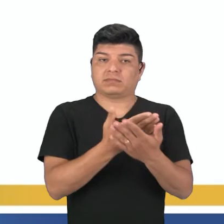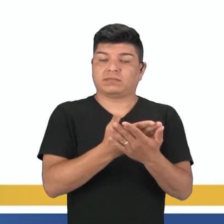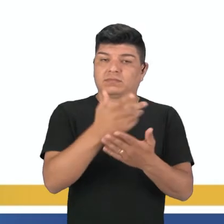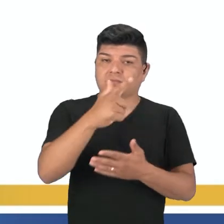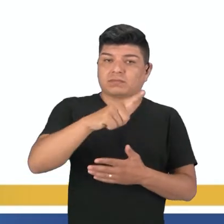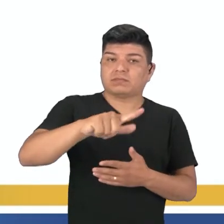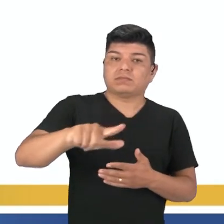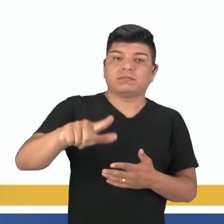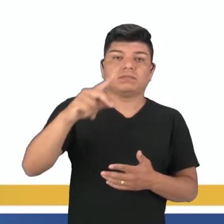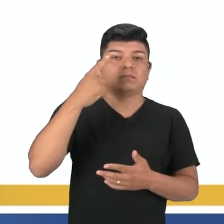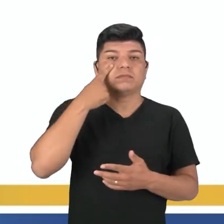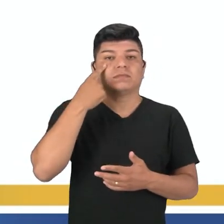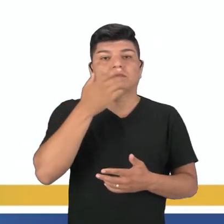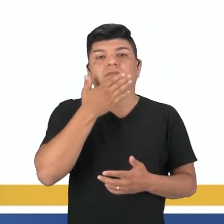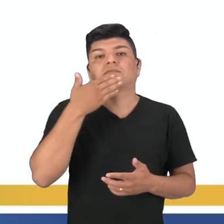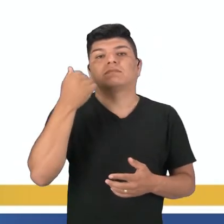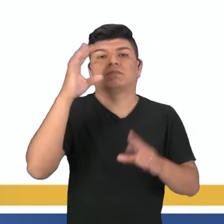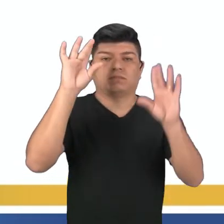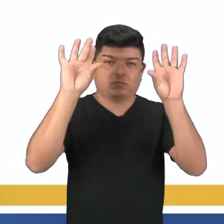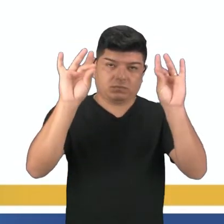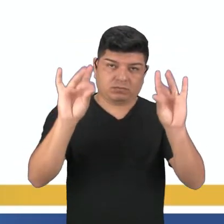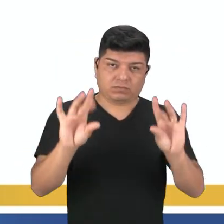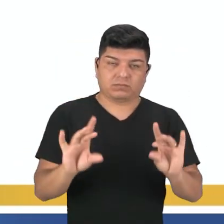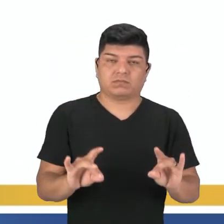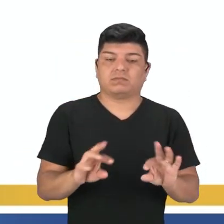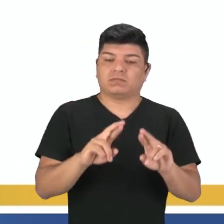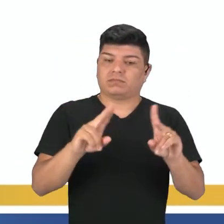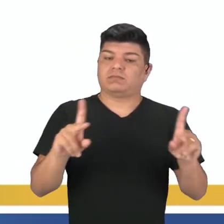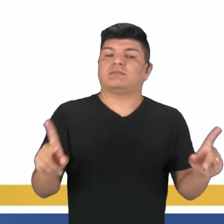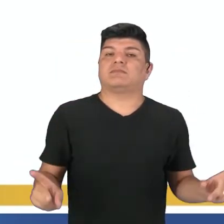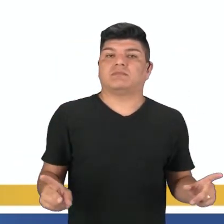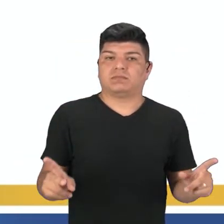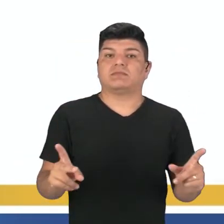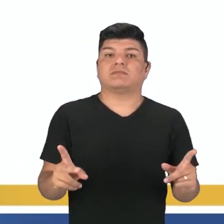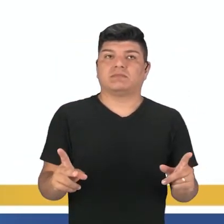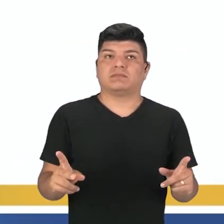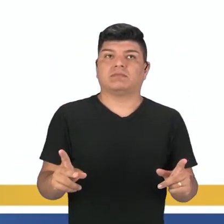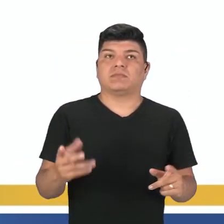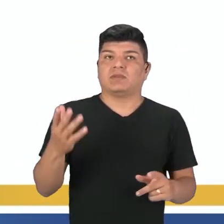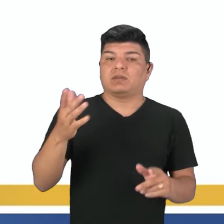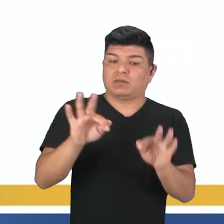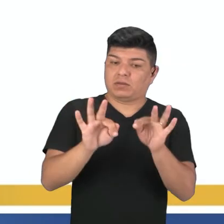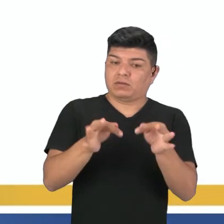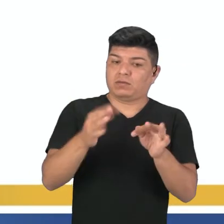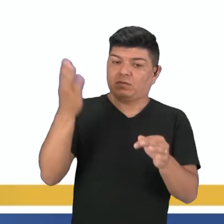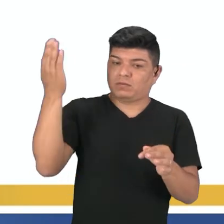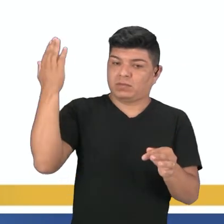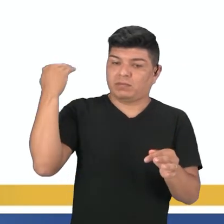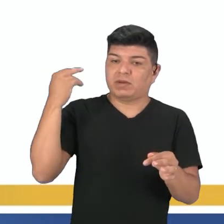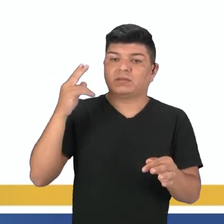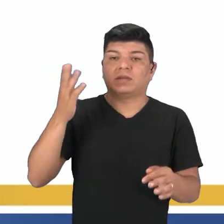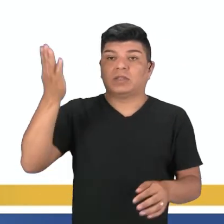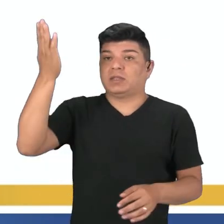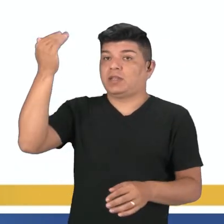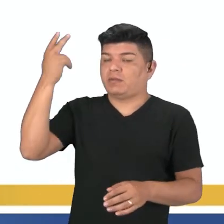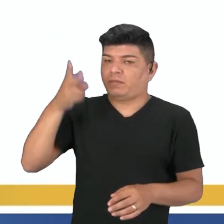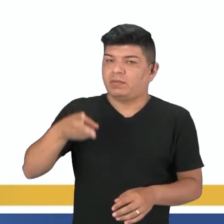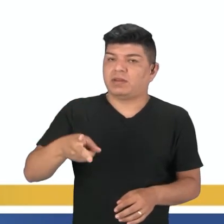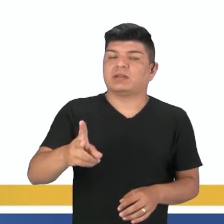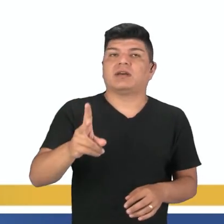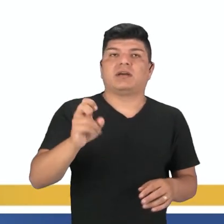novamente, para observar melhor os detalhes e as diferenças entre o simple past e o past continuous. Alright?